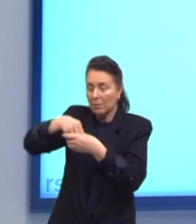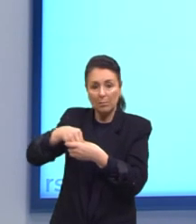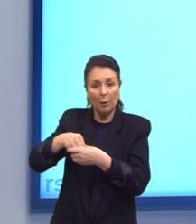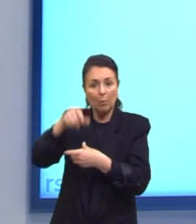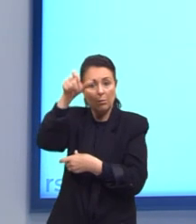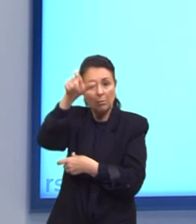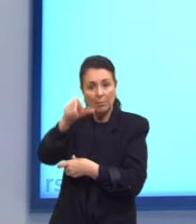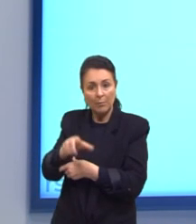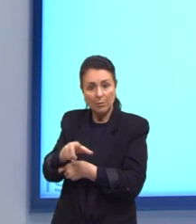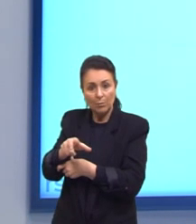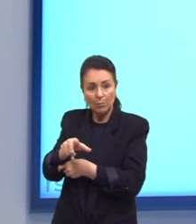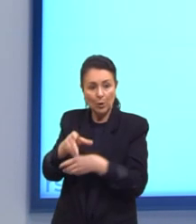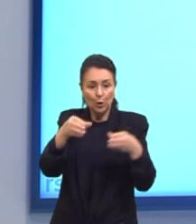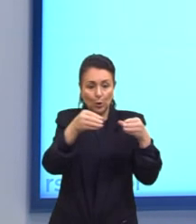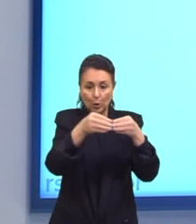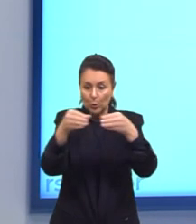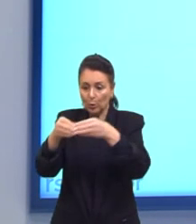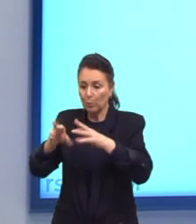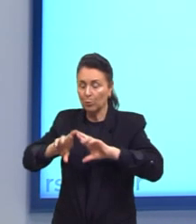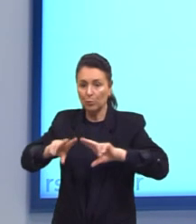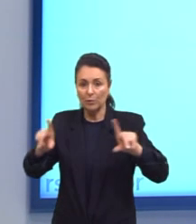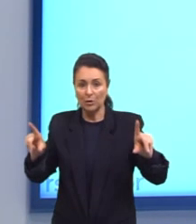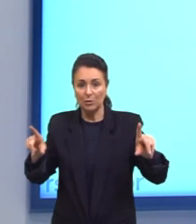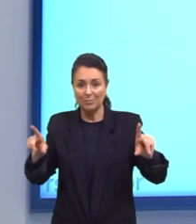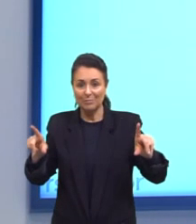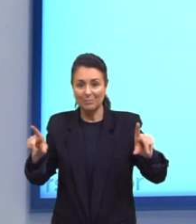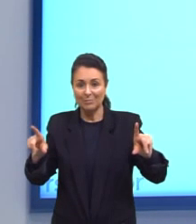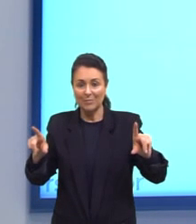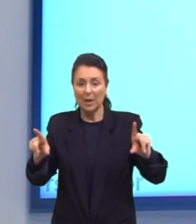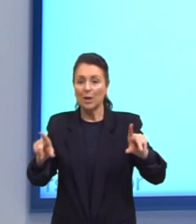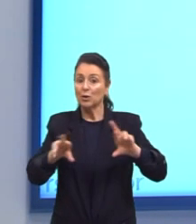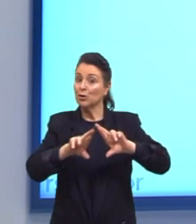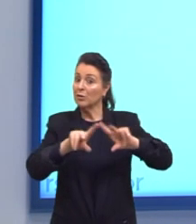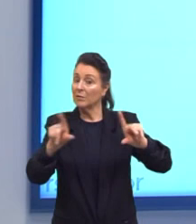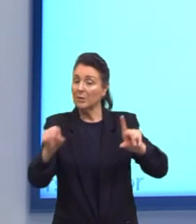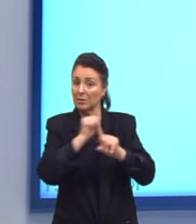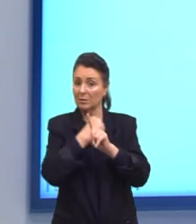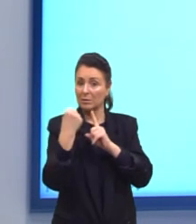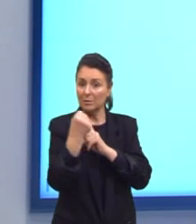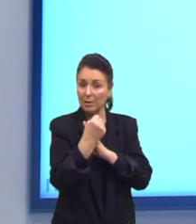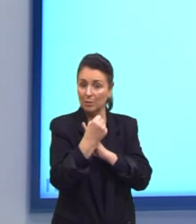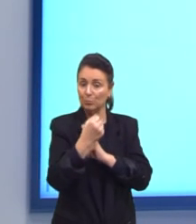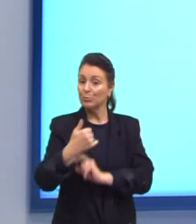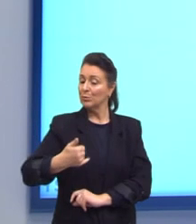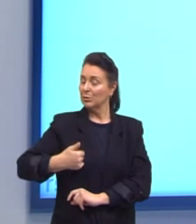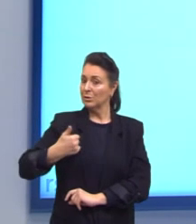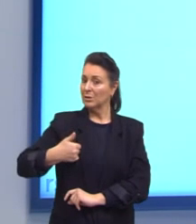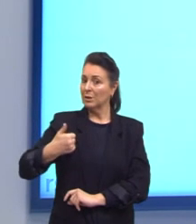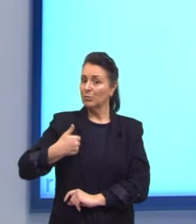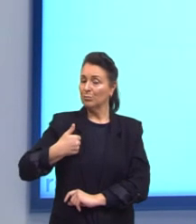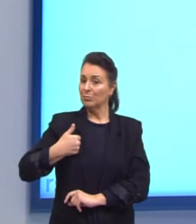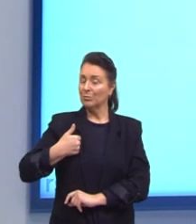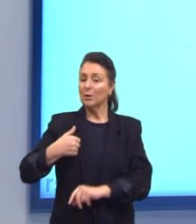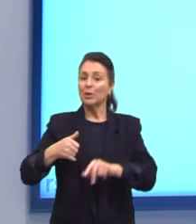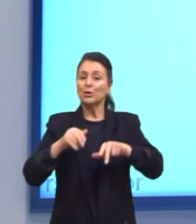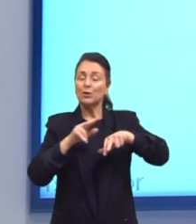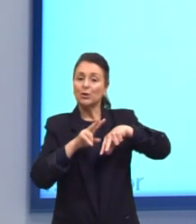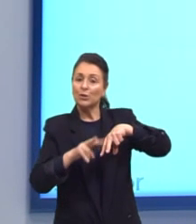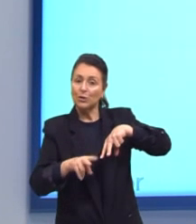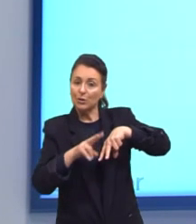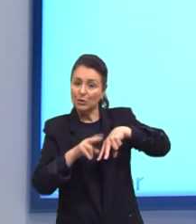diferentes agrupamentos Estratos sociais Faixas etárias Gêneros Graus de